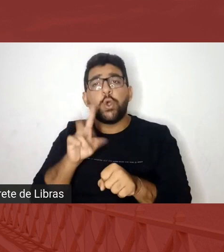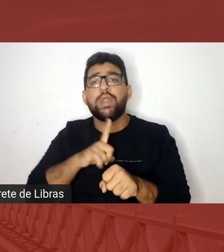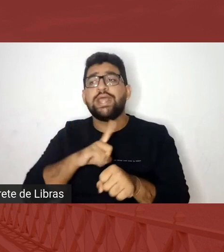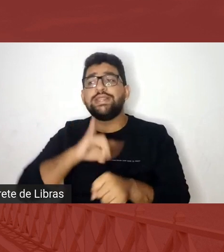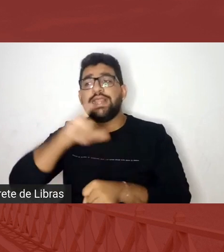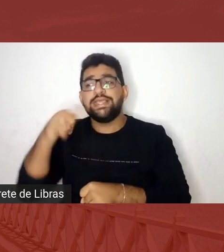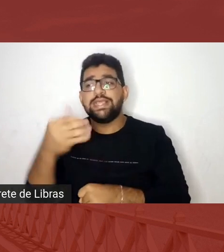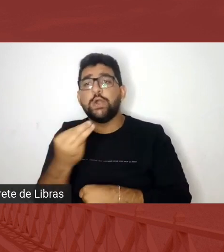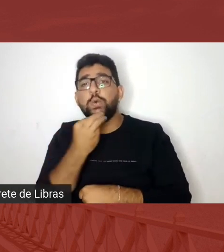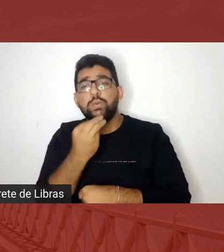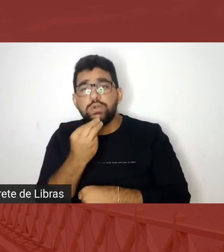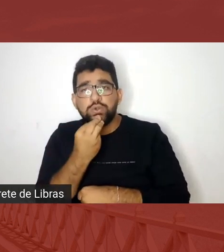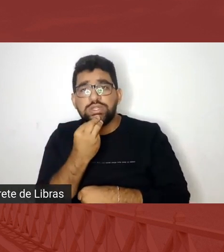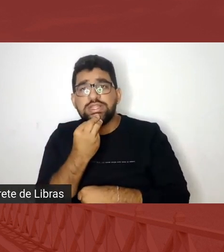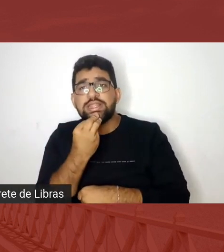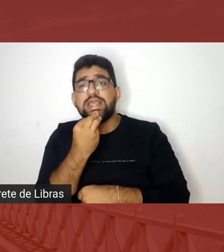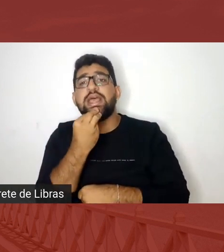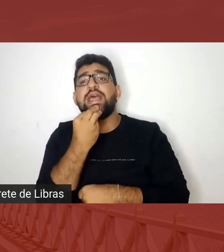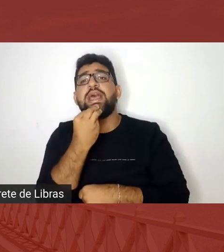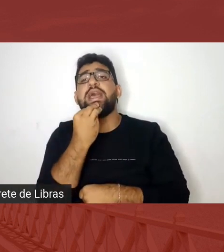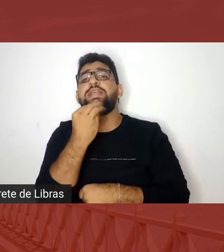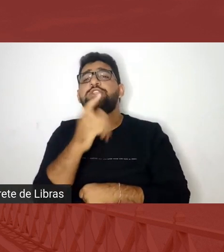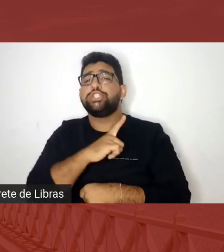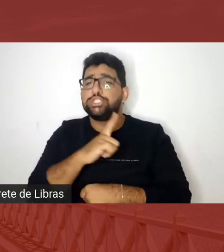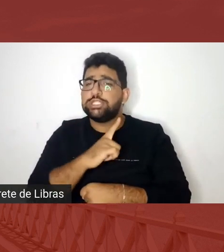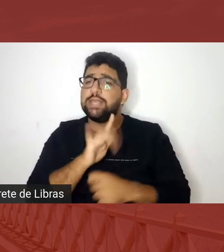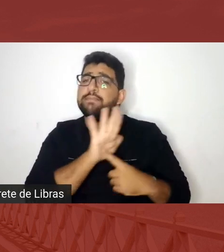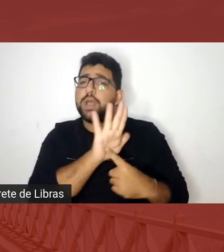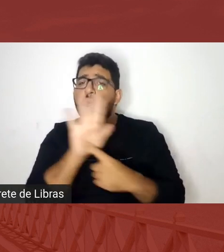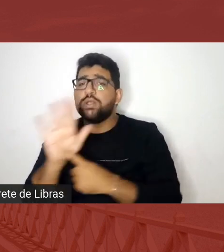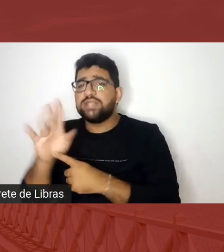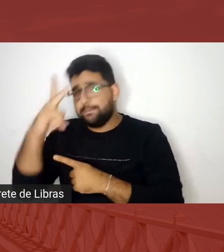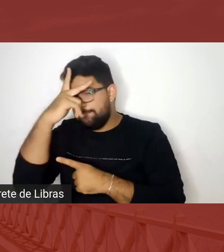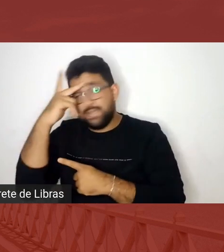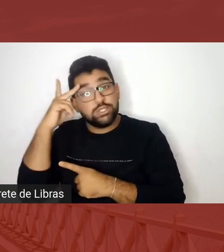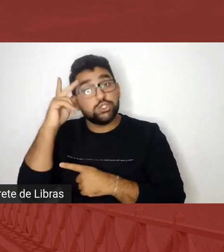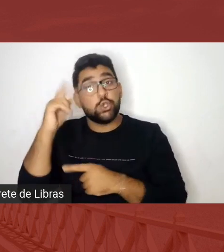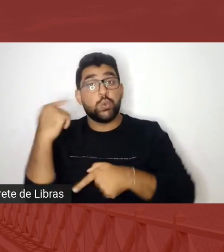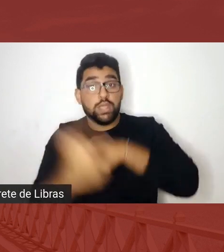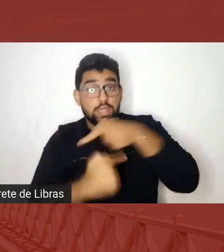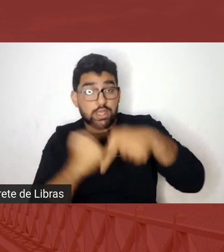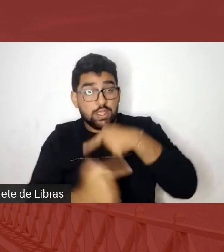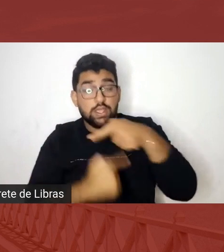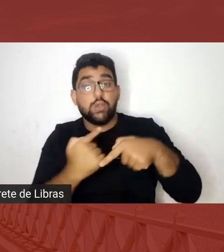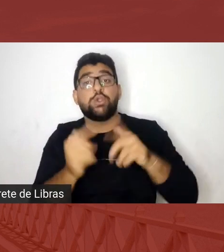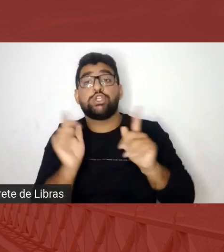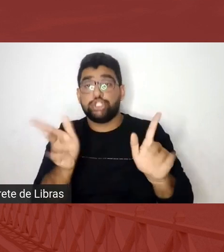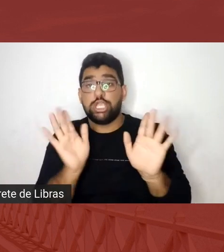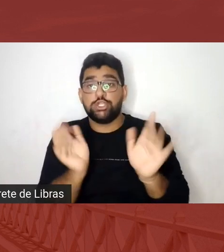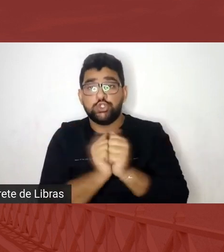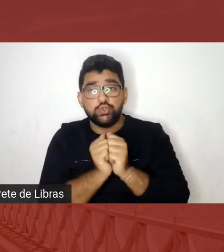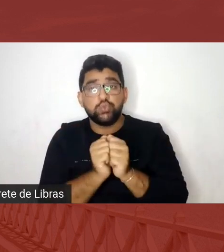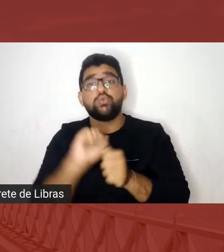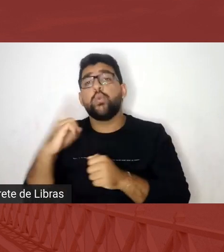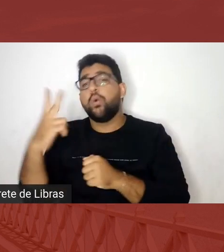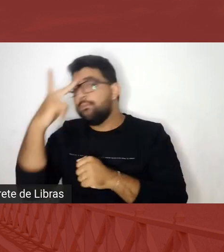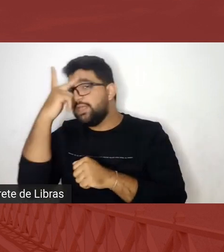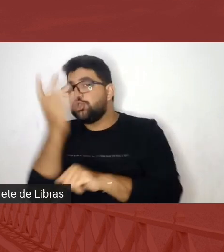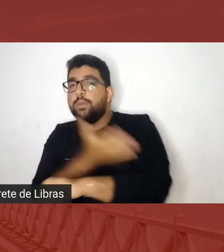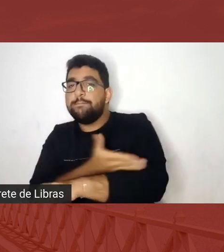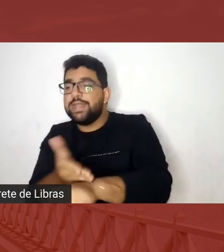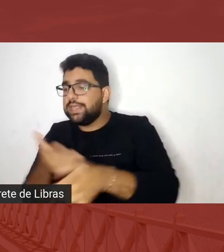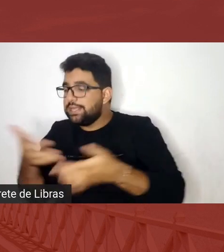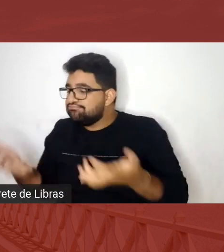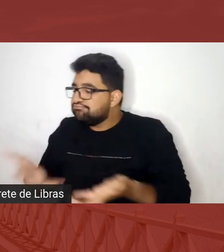reafirmar a trajetória de luta de pessoas pretas que se aquilombaram com ela, de pessoas brancas que potencializaram a luta.